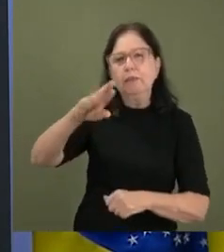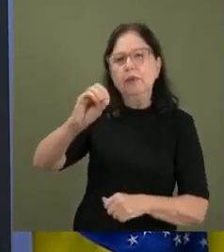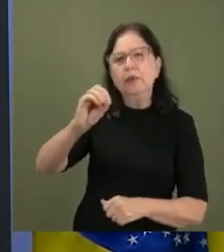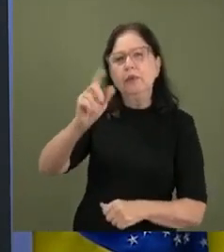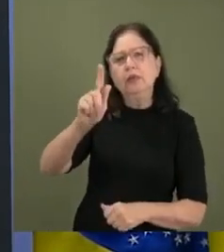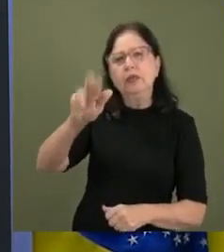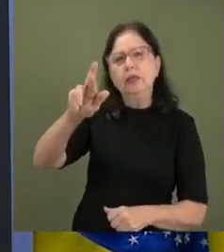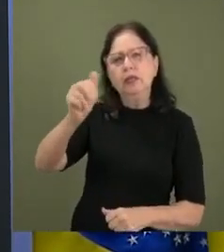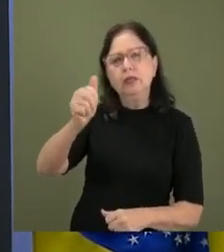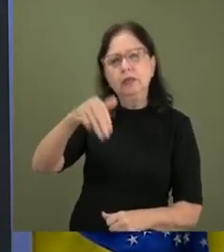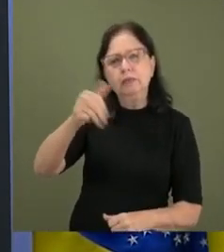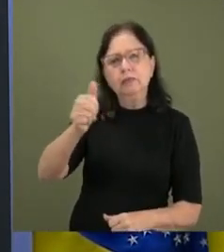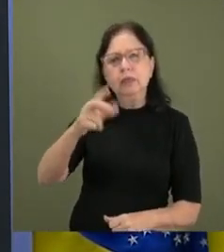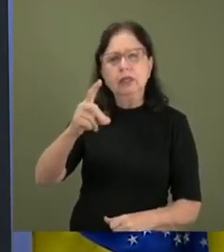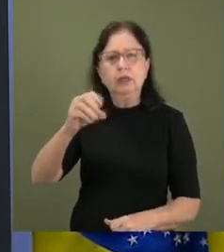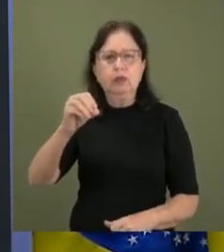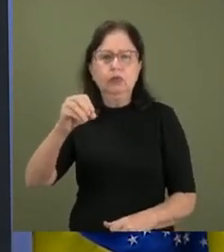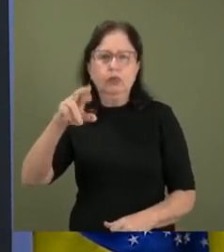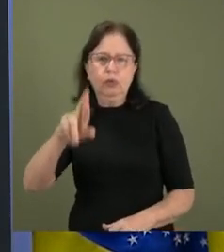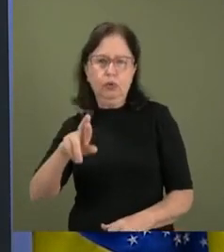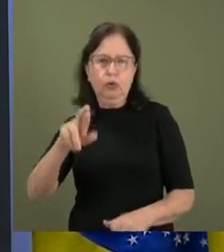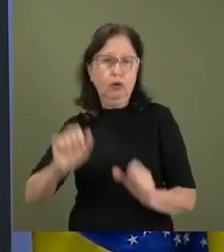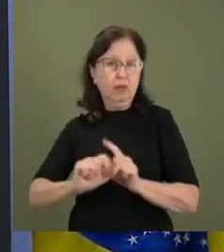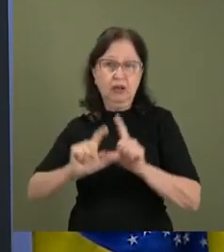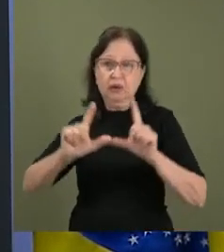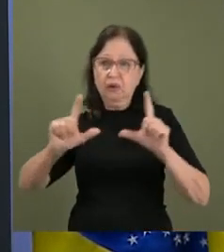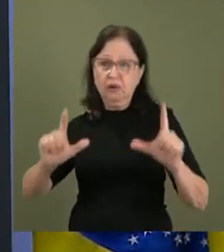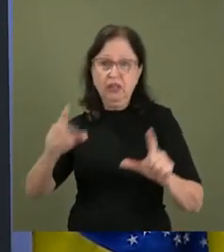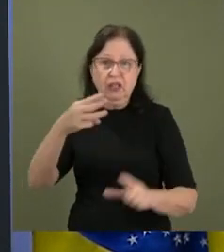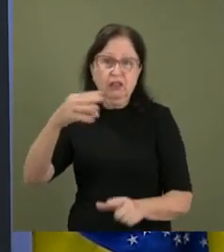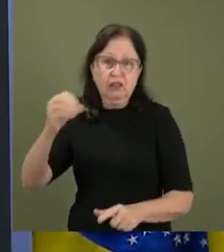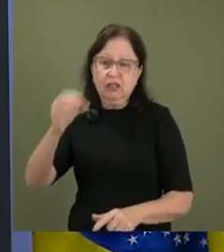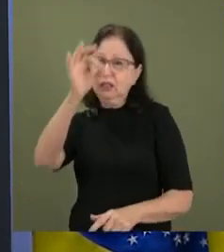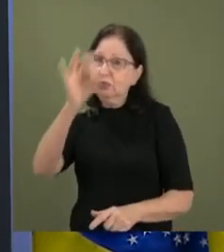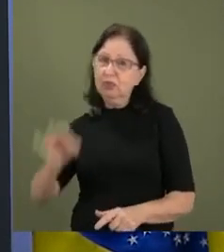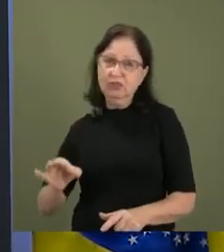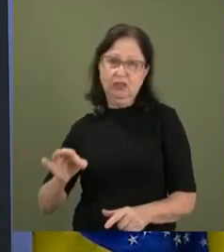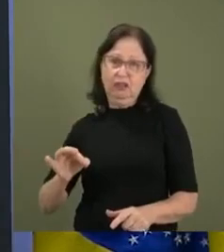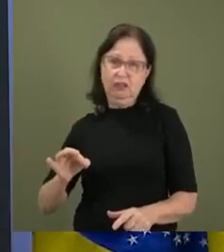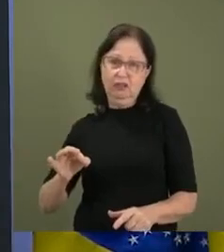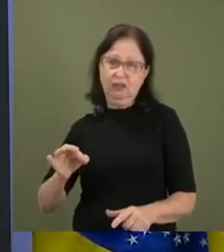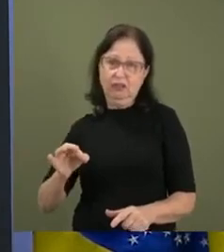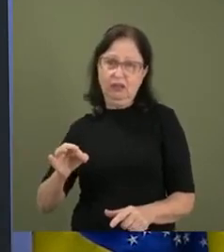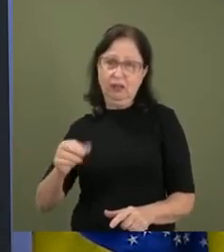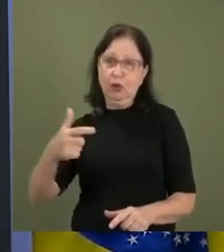programadores no seu quadro funcional. O resto é gente que lida com as artes, portanto com a cultura também.